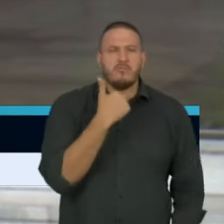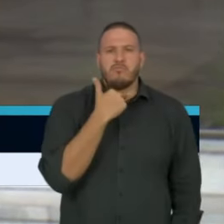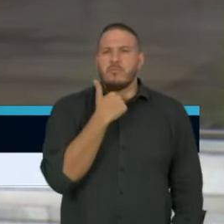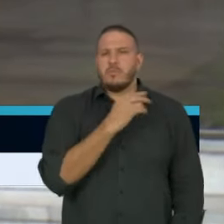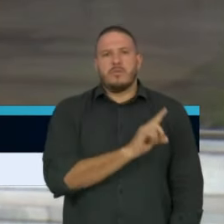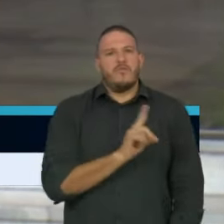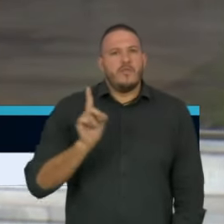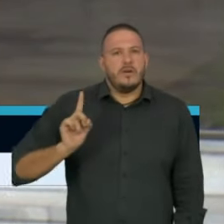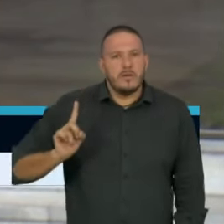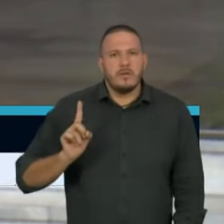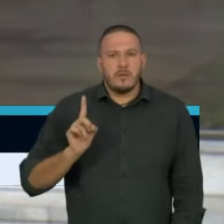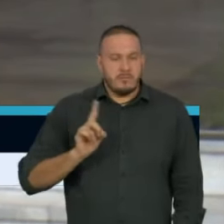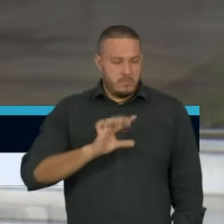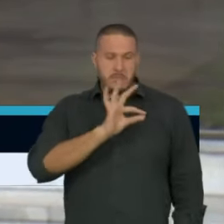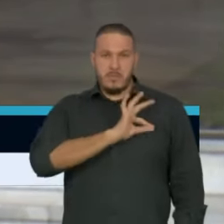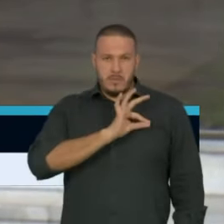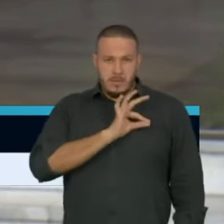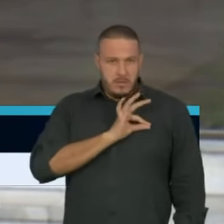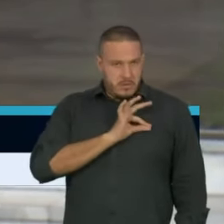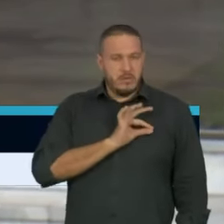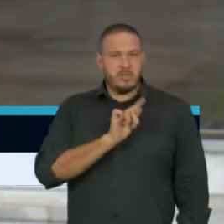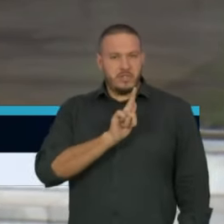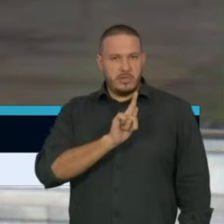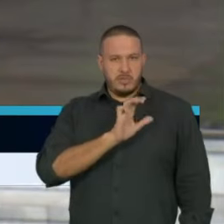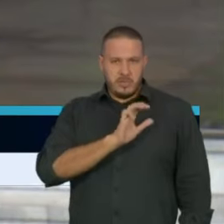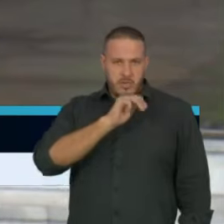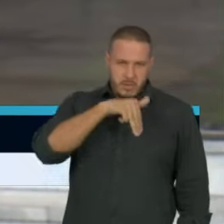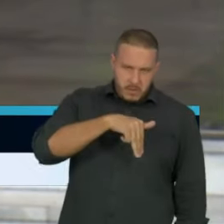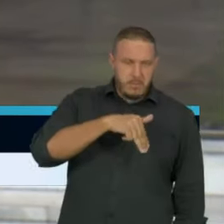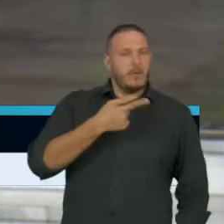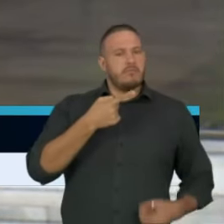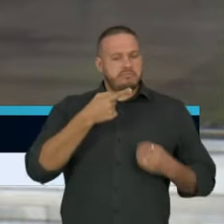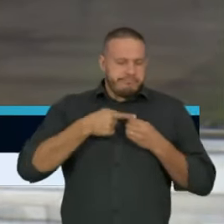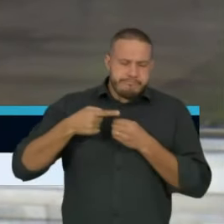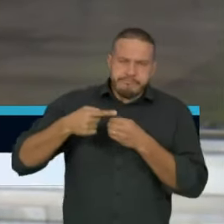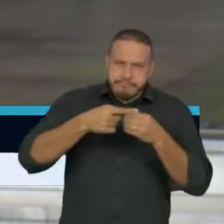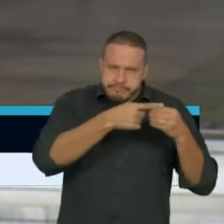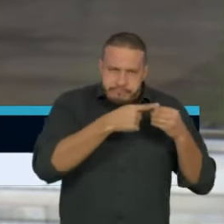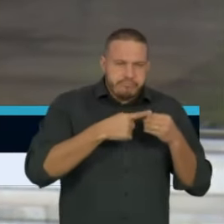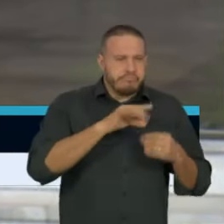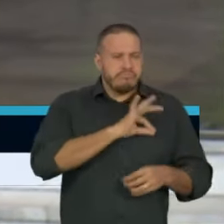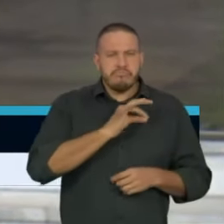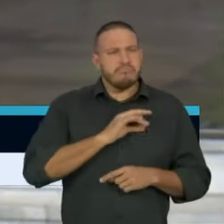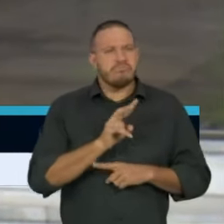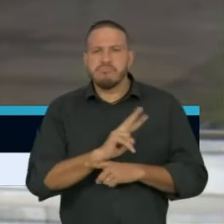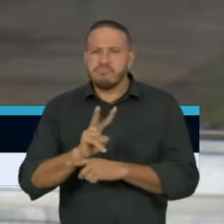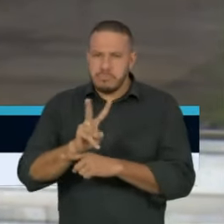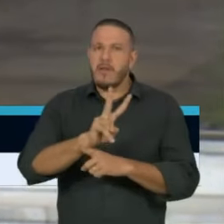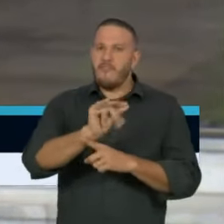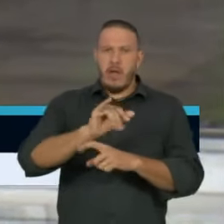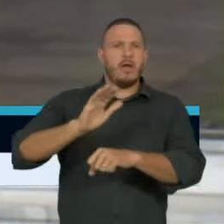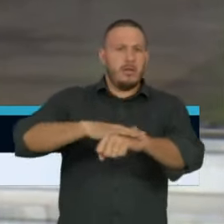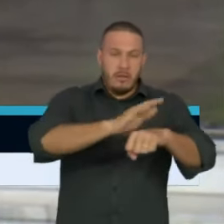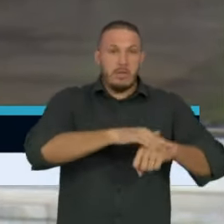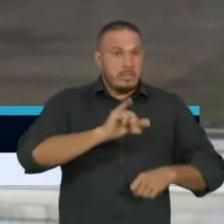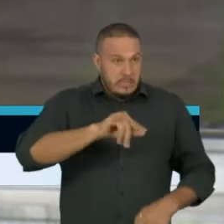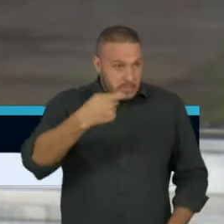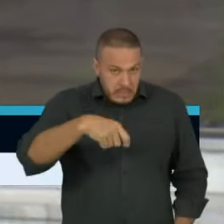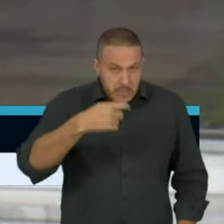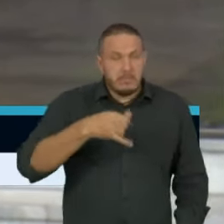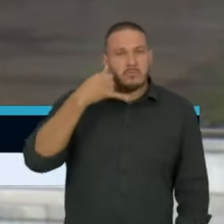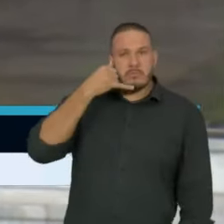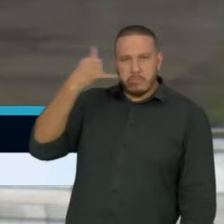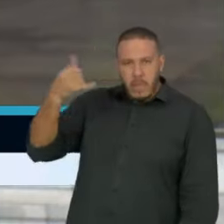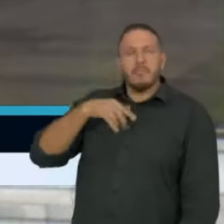As guardas municipais ou guardas metropolitanas deverão agir e, se necessário, recorrer à Polícia